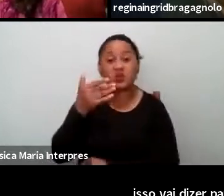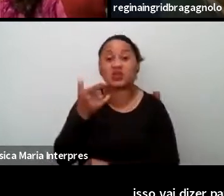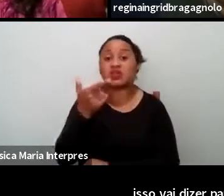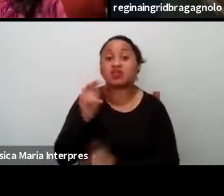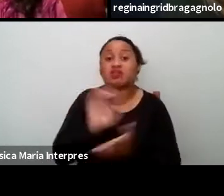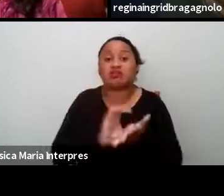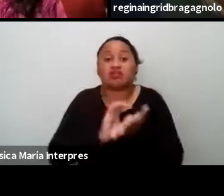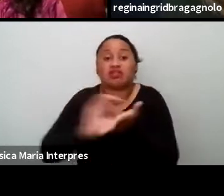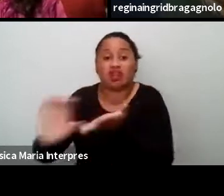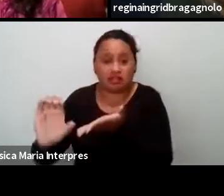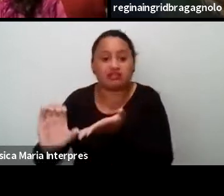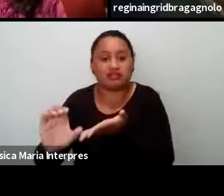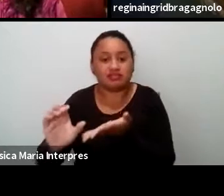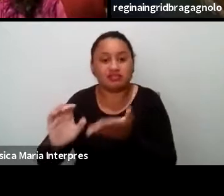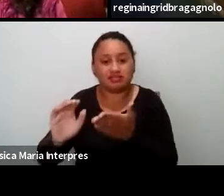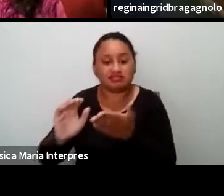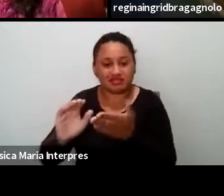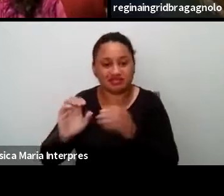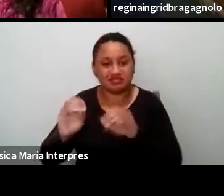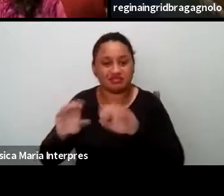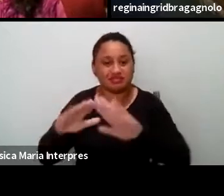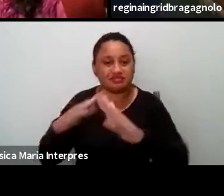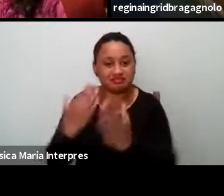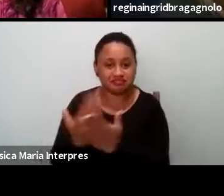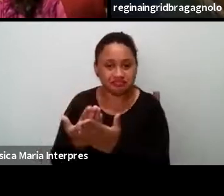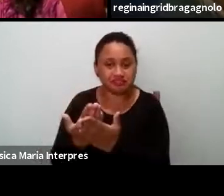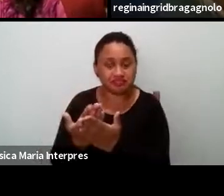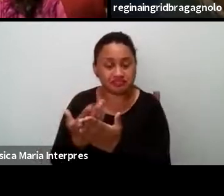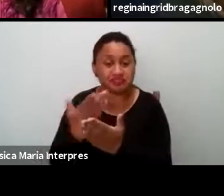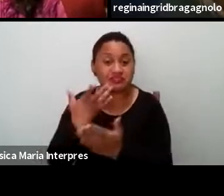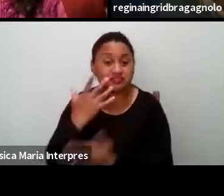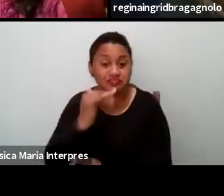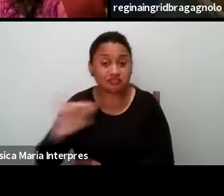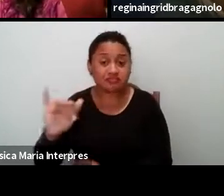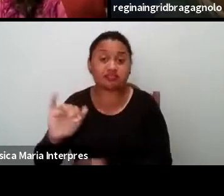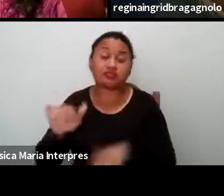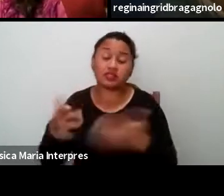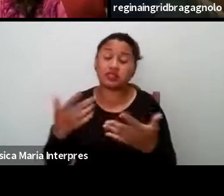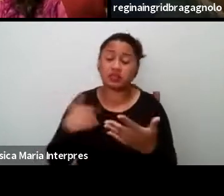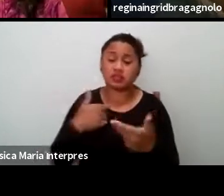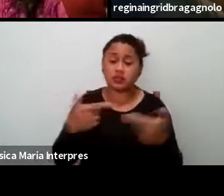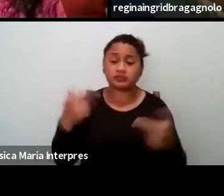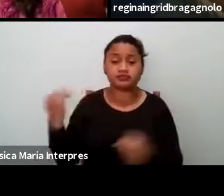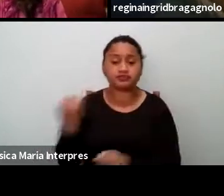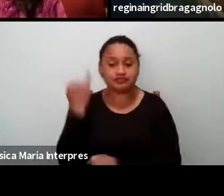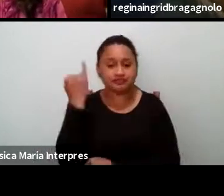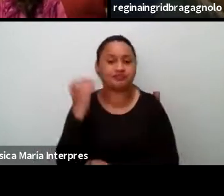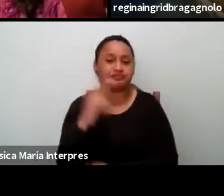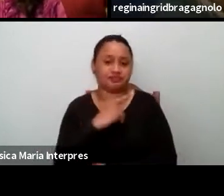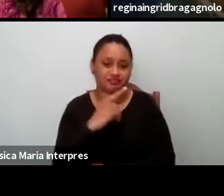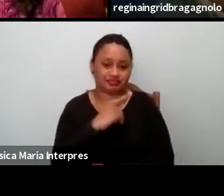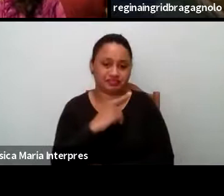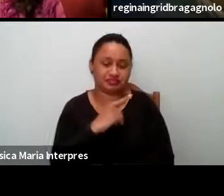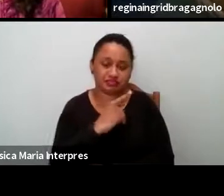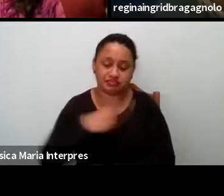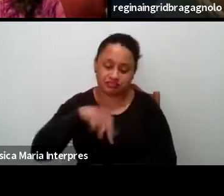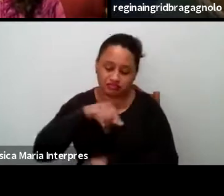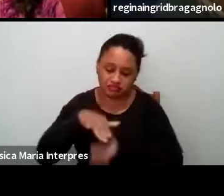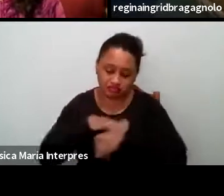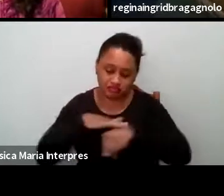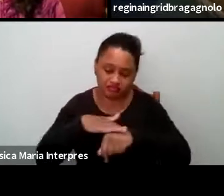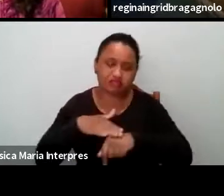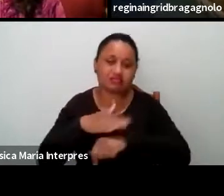né, na educação infantil, do ponto de vista do acesso ao brinquedo. Então, acho que questões importantes aparecem, né, com essa nossa conversa,